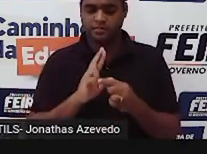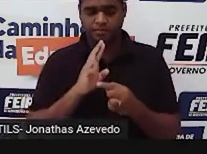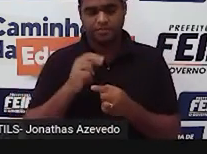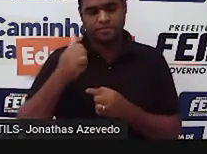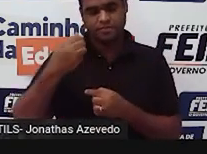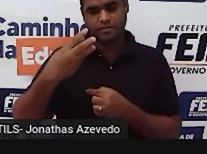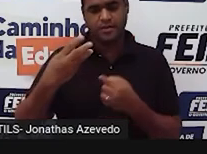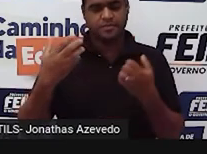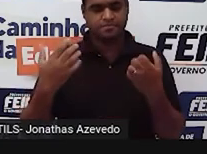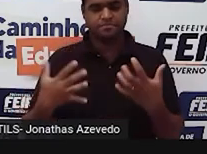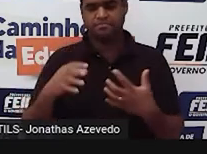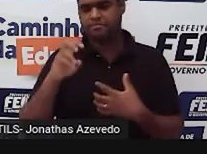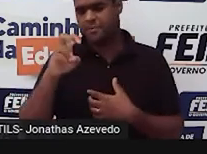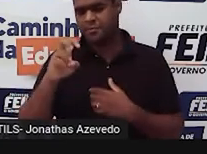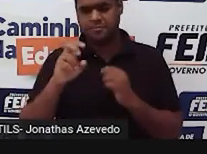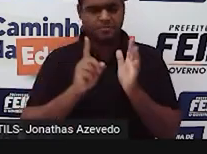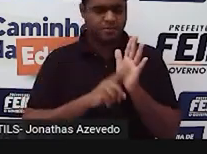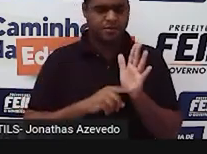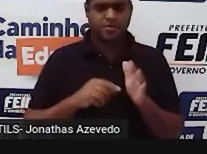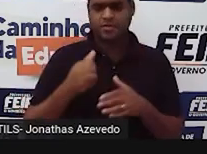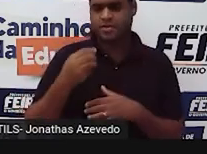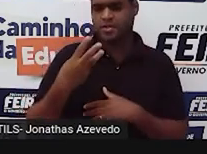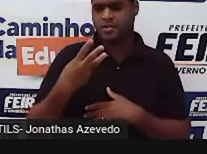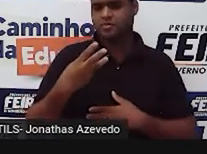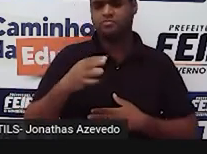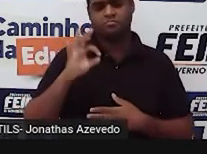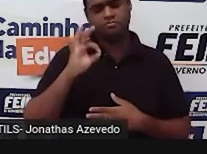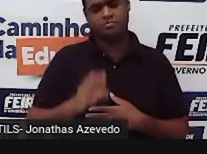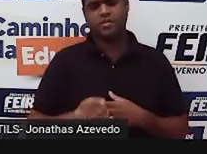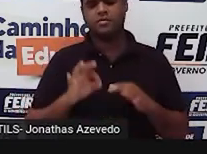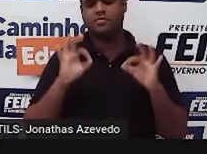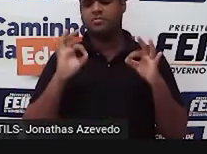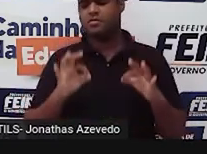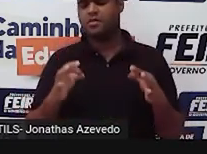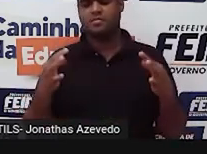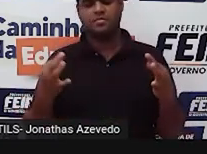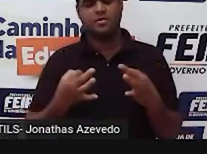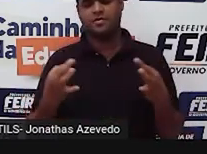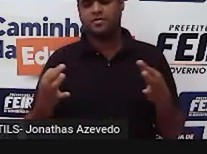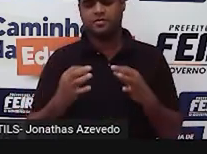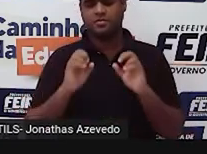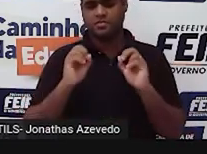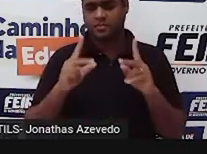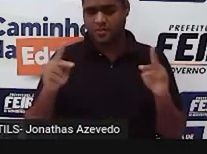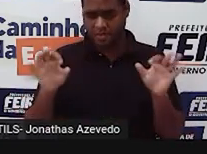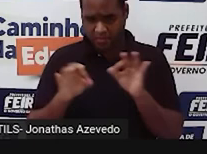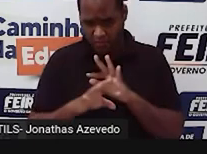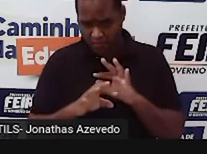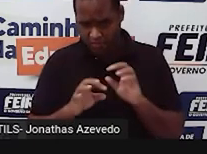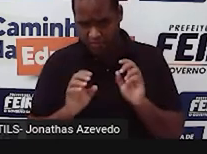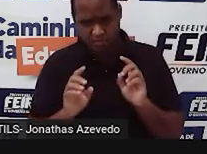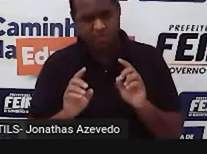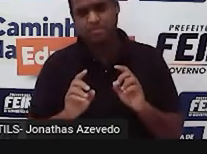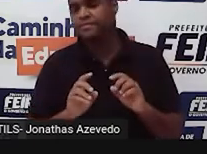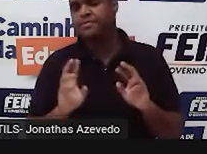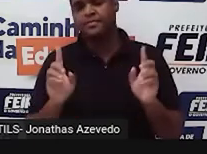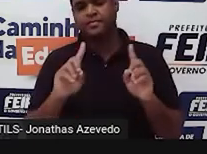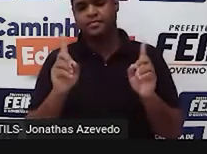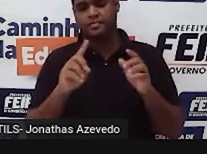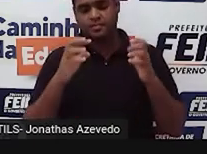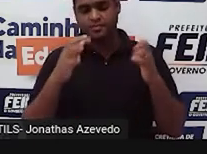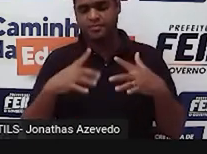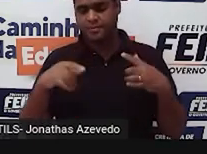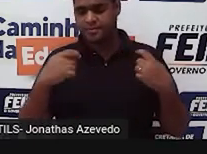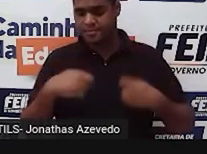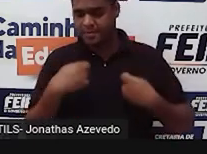Professor, 5 é menor do que 13. Perfeito! Bacana! Mas não acabou ainda. A gente